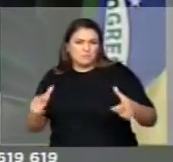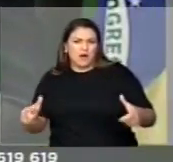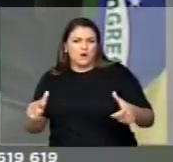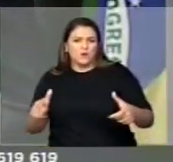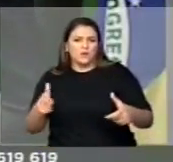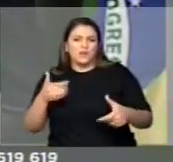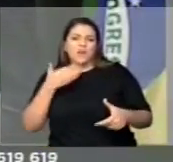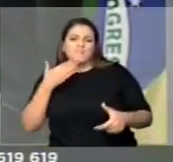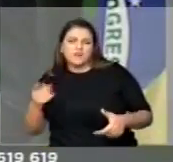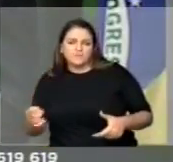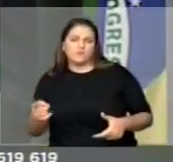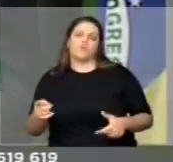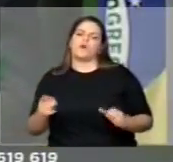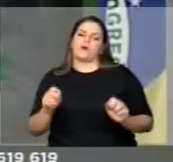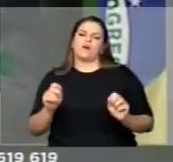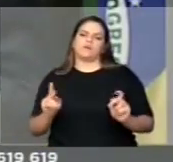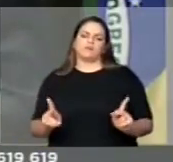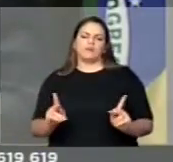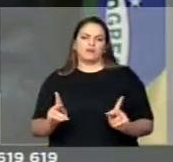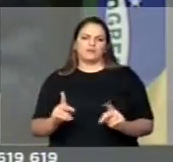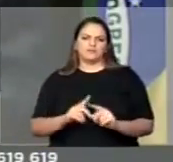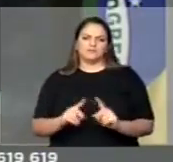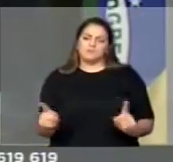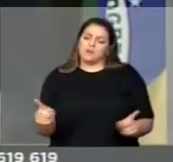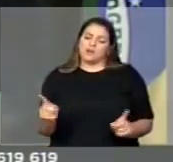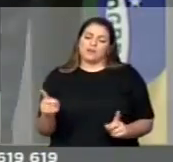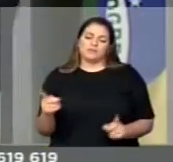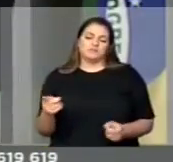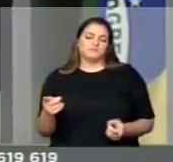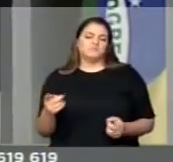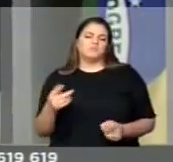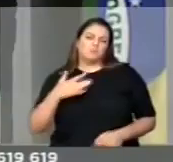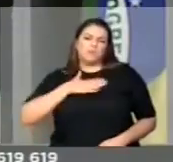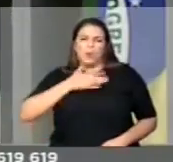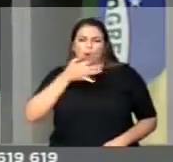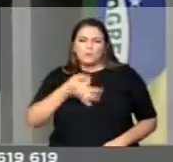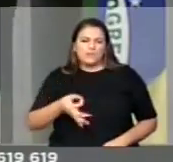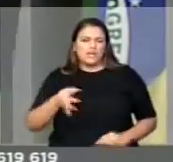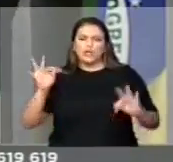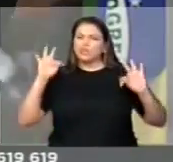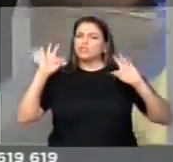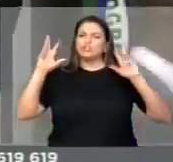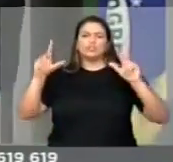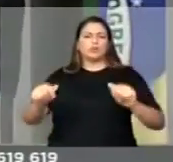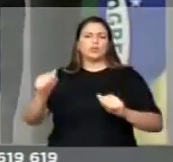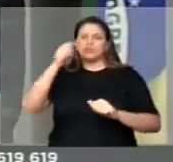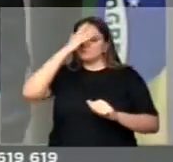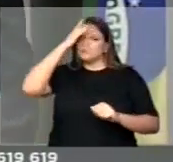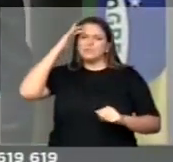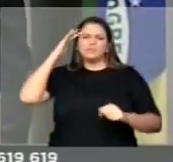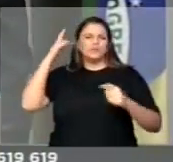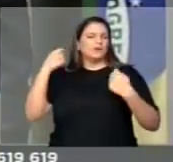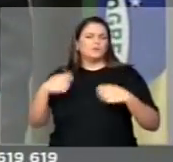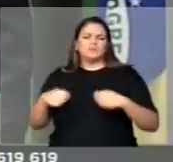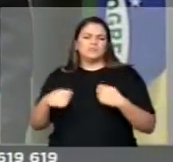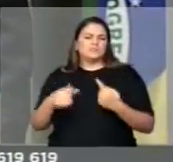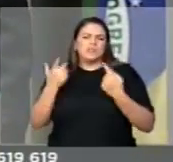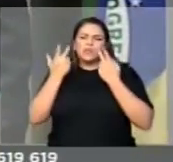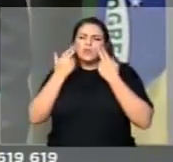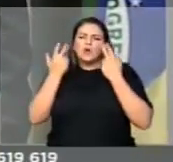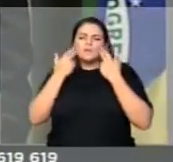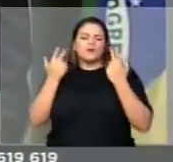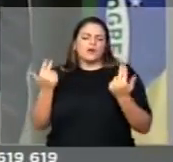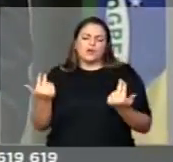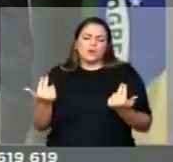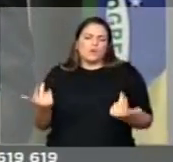meu ponto de vista, todo homem e mulher pública deveria ser processado normalmente, como qualquer cidadão, a partir da primeira